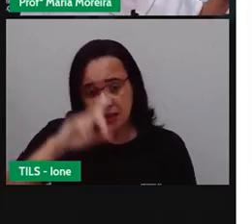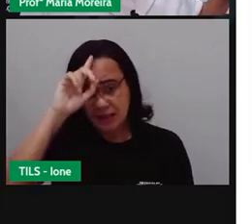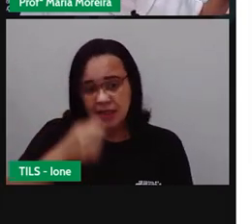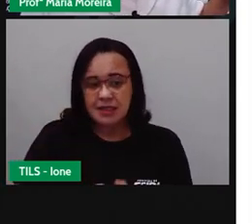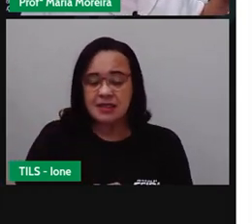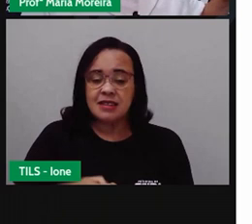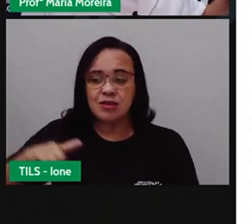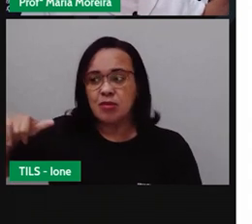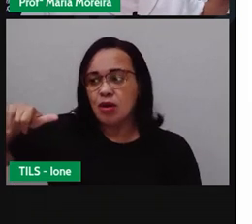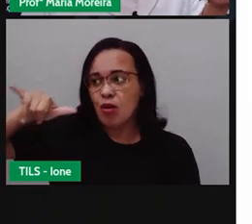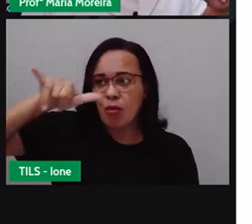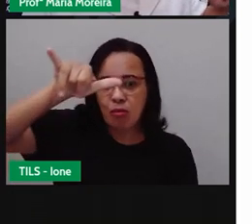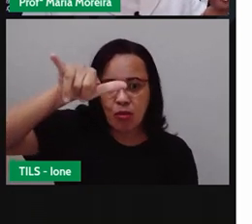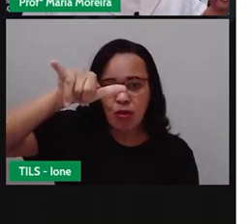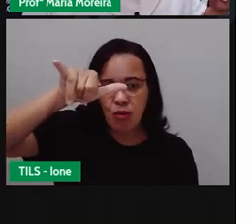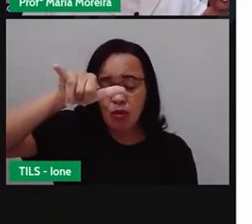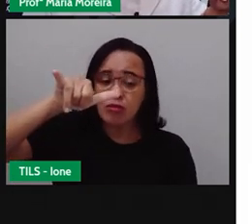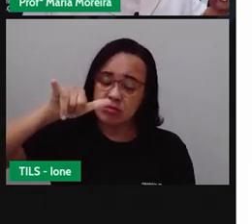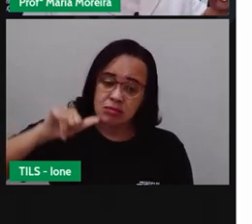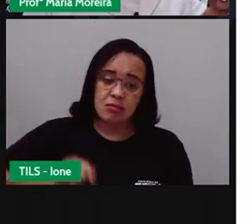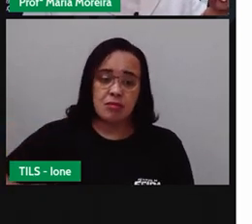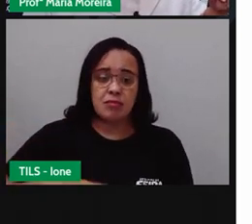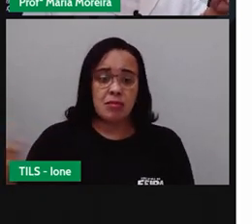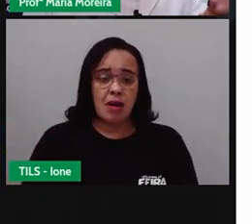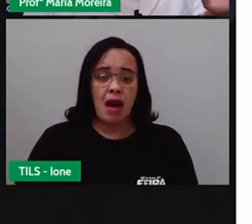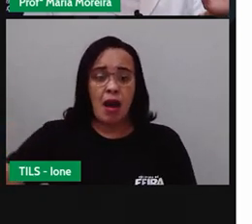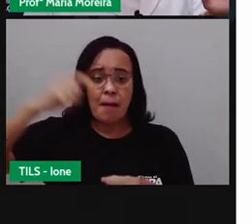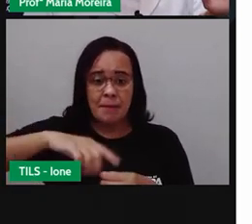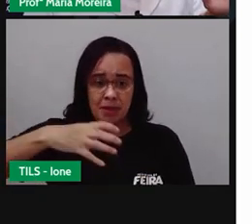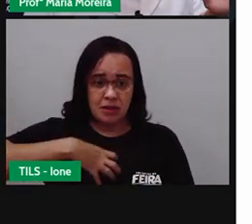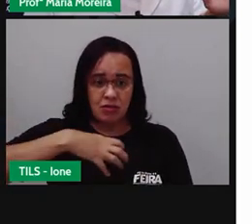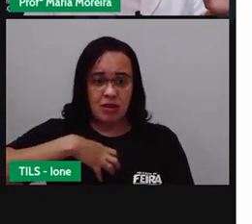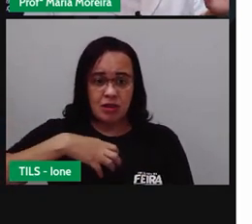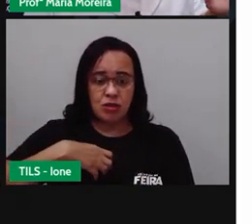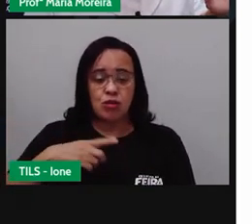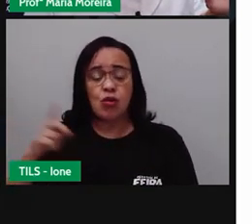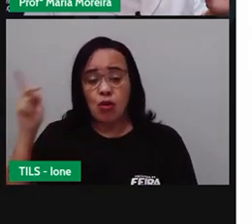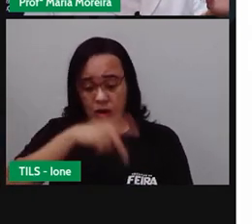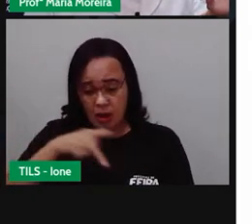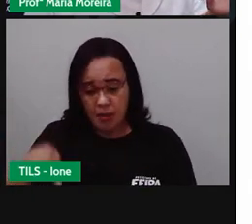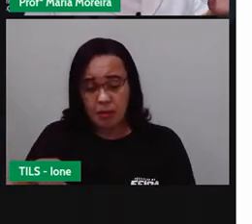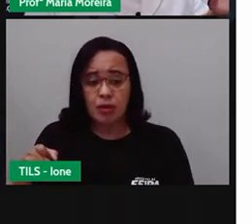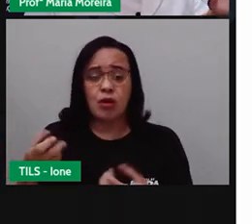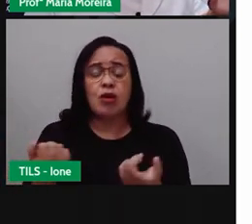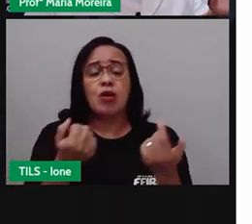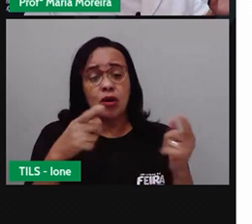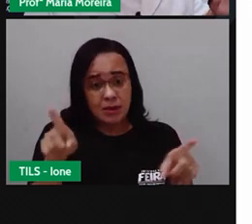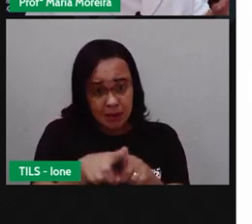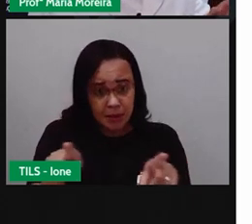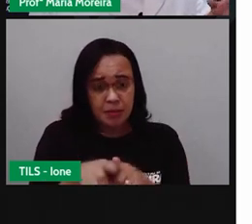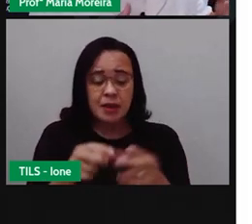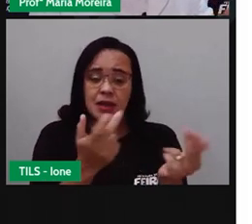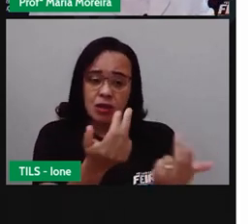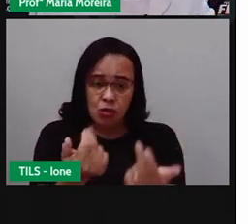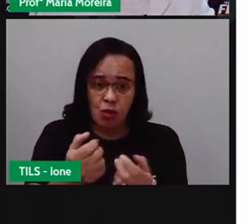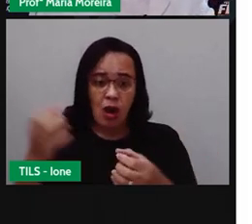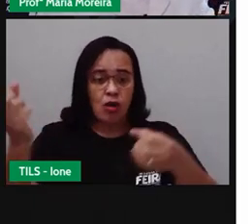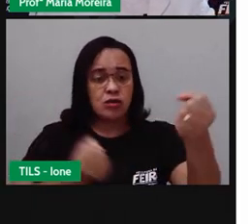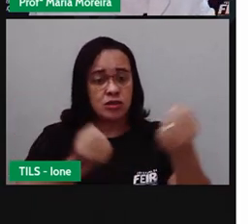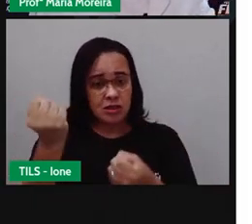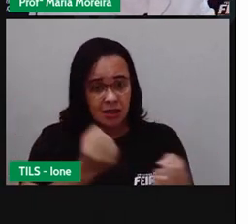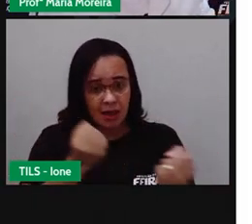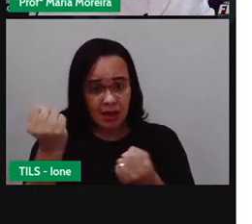ali para o aeroporto depois do Santo Antônio e pegar um avião para Salvador. E eu saio ao mesmo tempo para ir para Salvador de carro. É uma distância